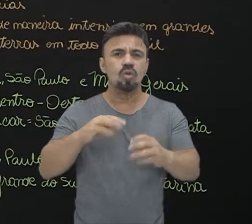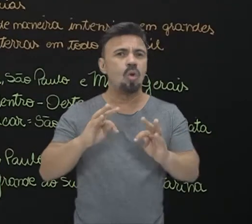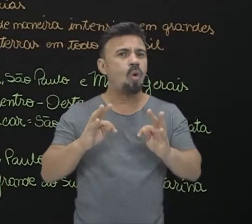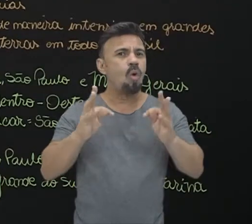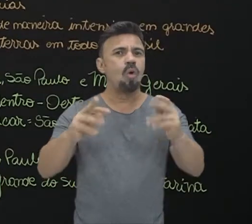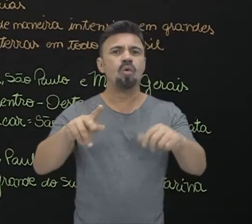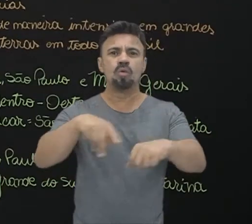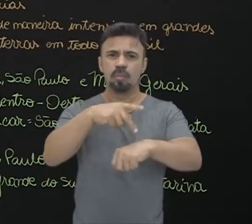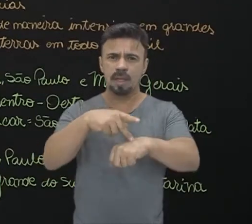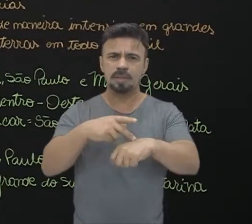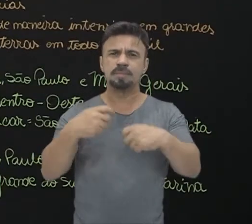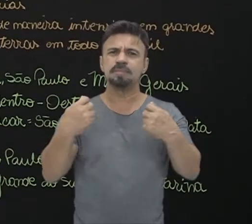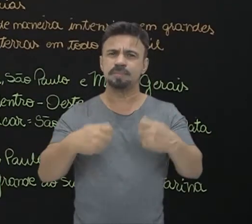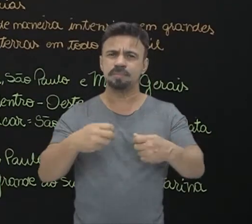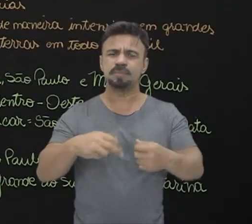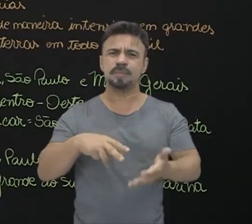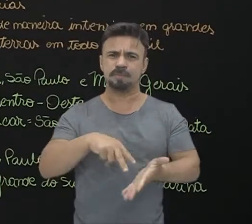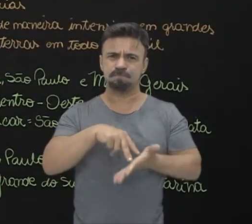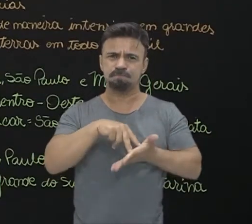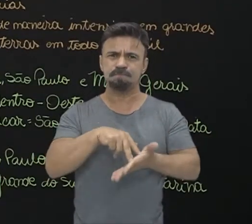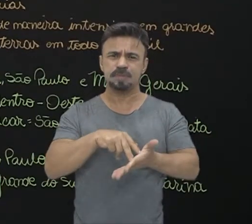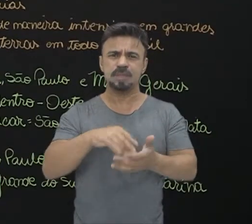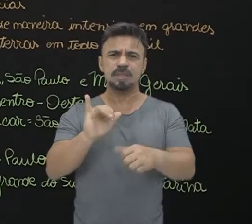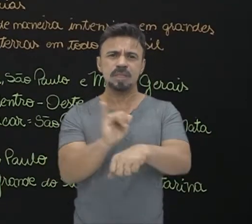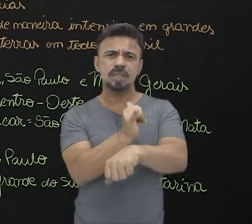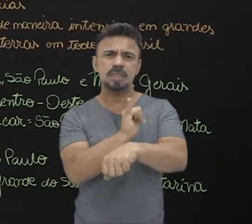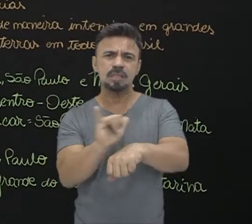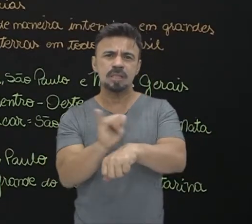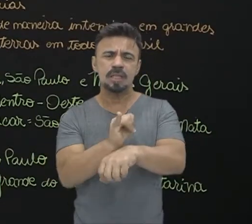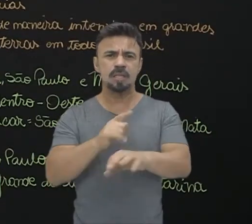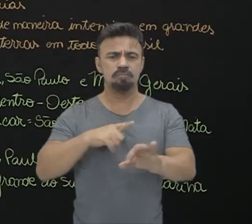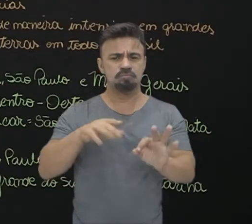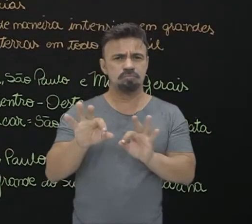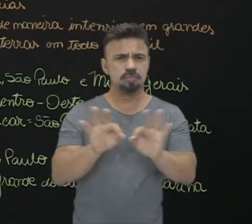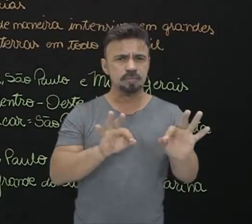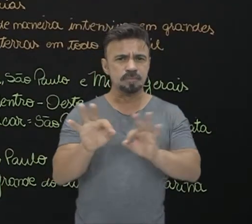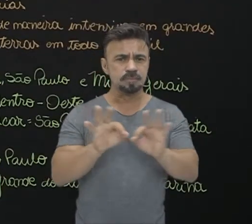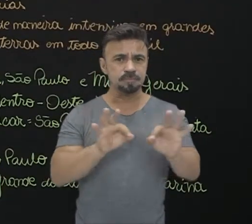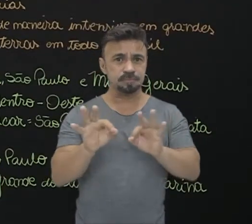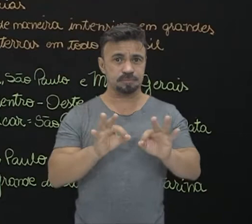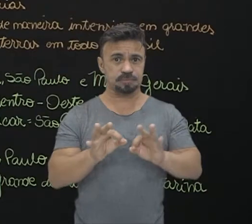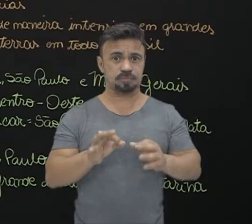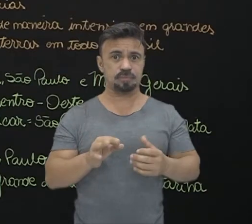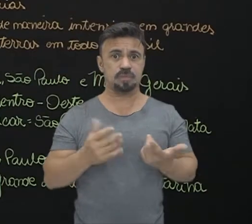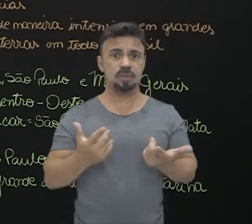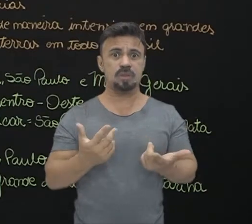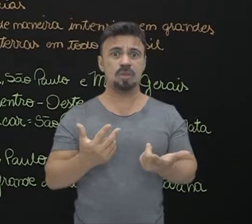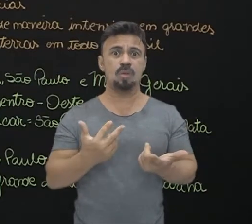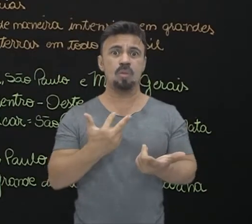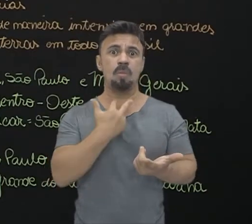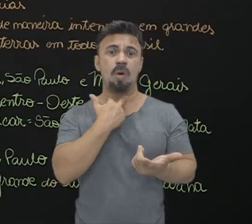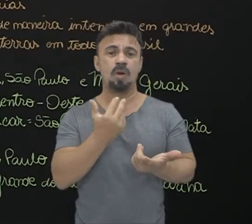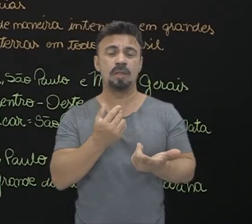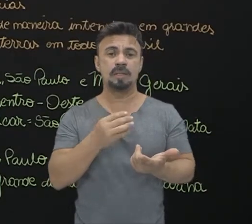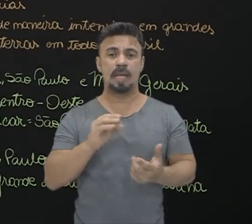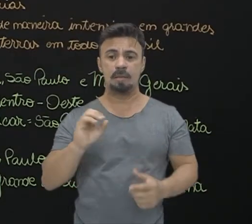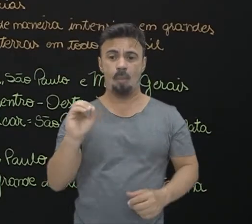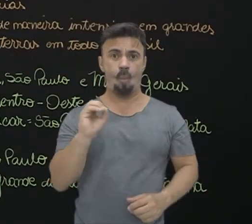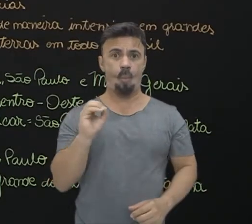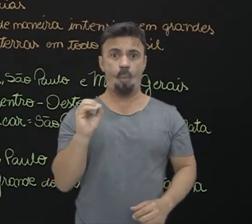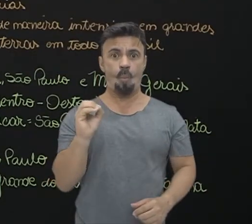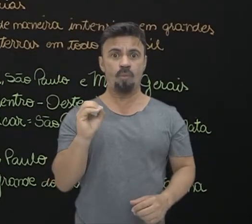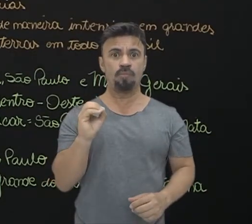essa estratégia de alimentação. Uma vez que ela não pode sanar ou zerar totalmente